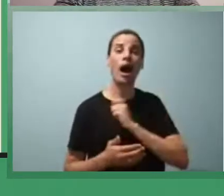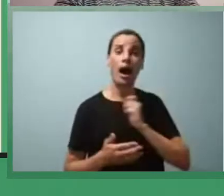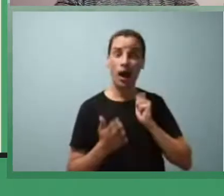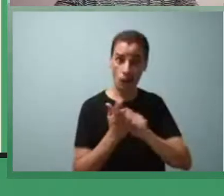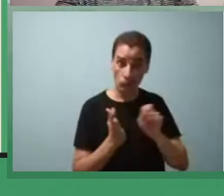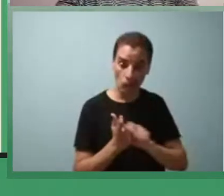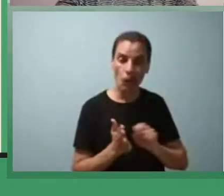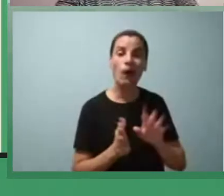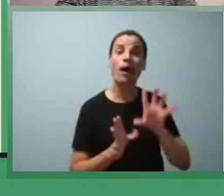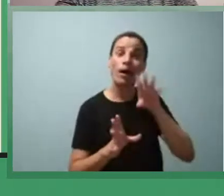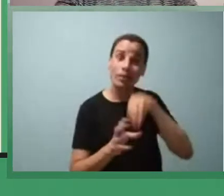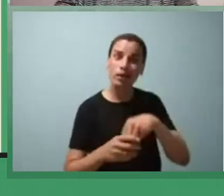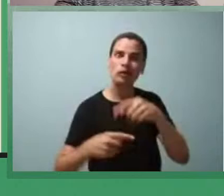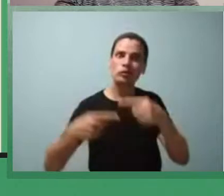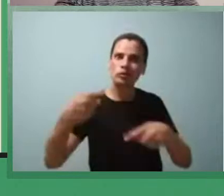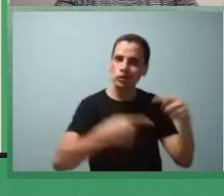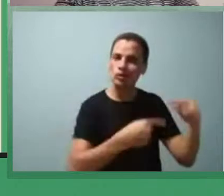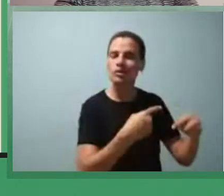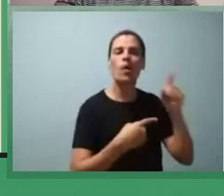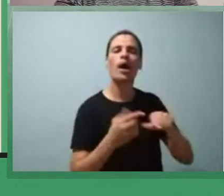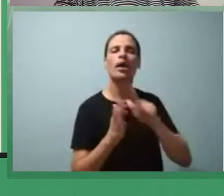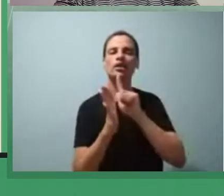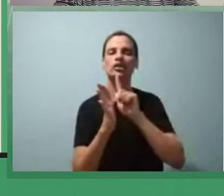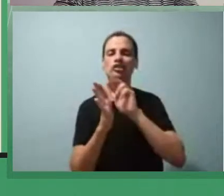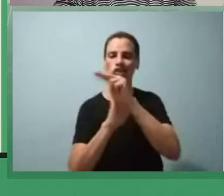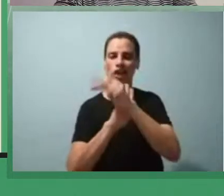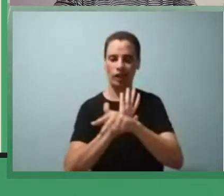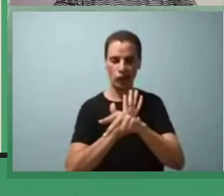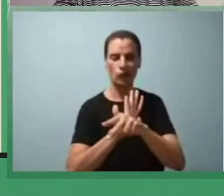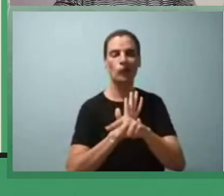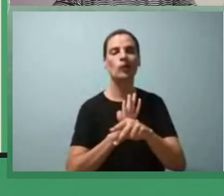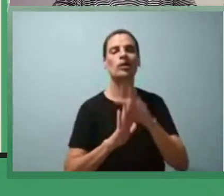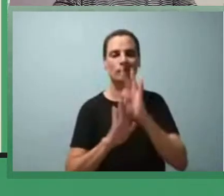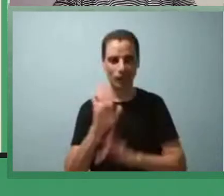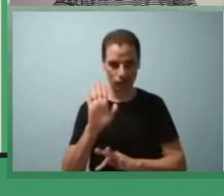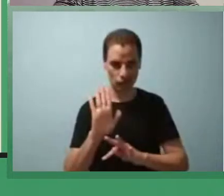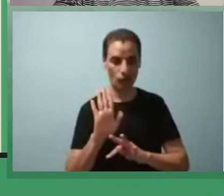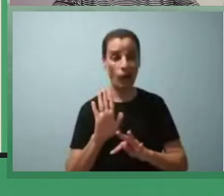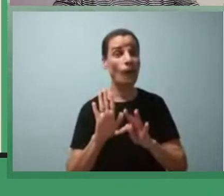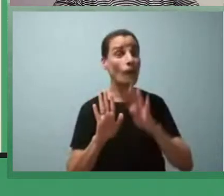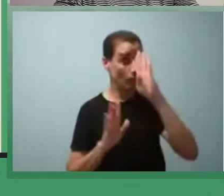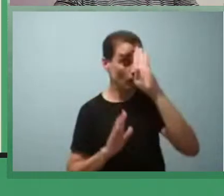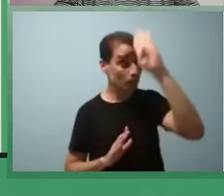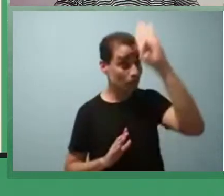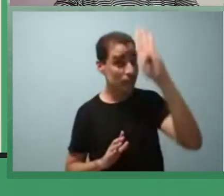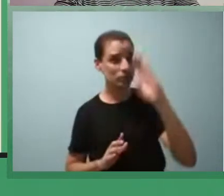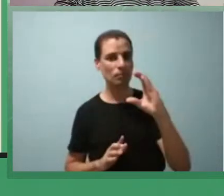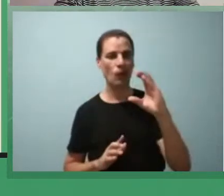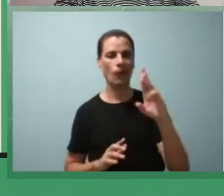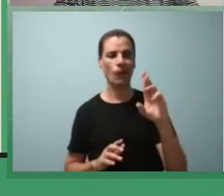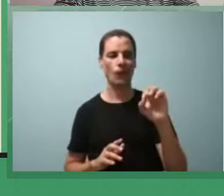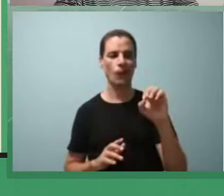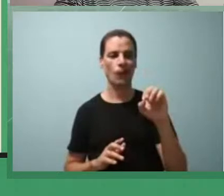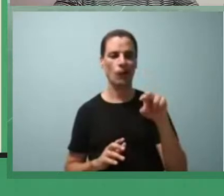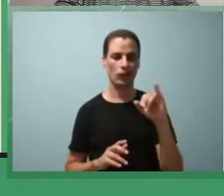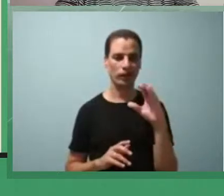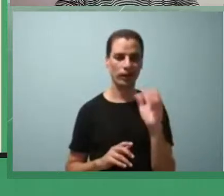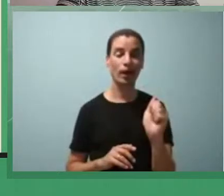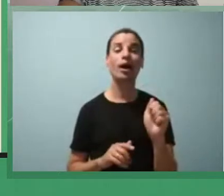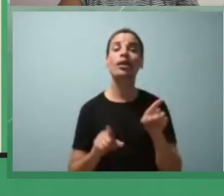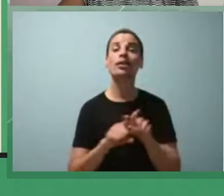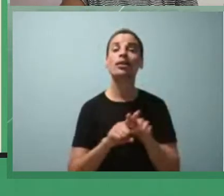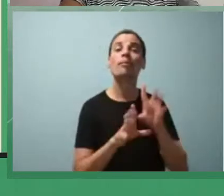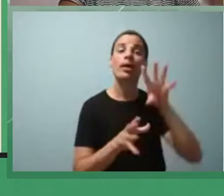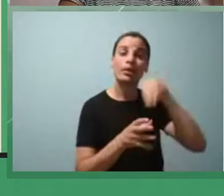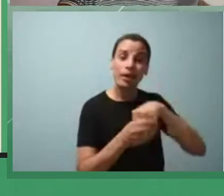importância do gênero textual e de forma específica o gênero textual crônica e como que isso pode ser trabalhado em sala